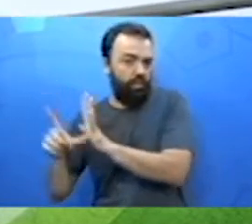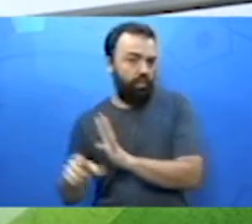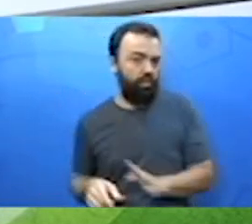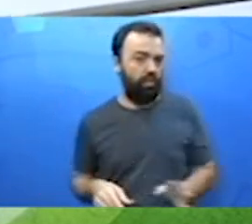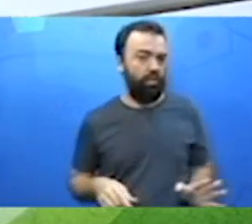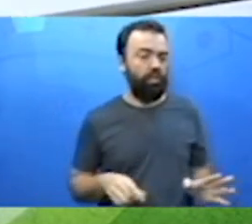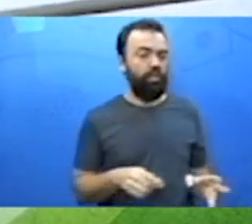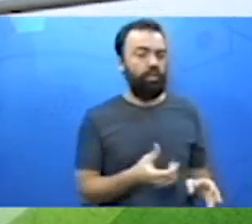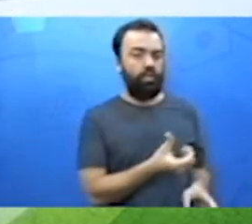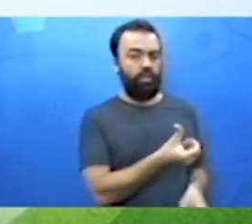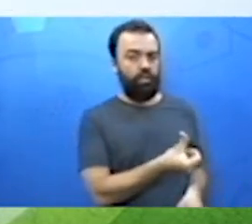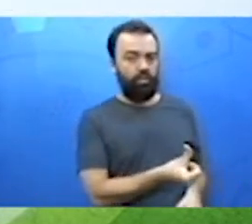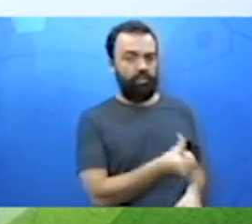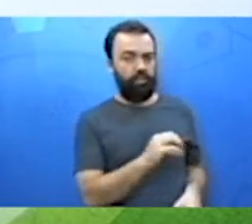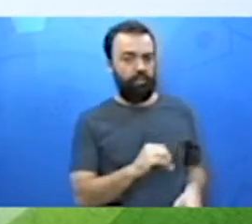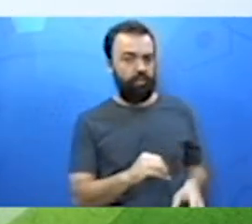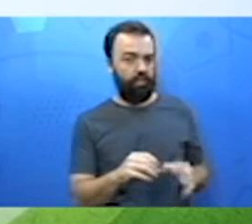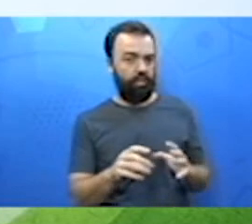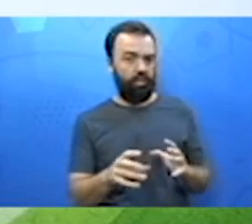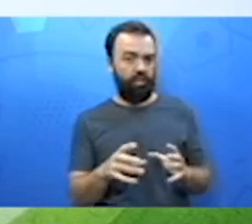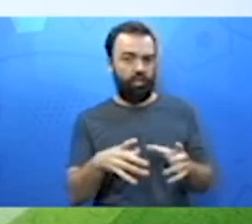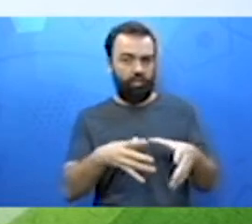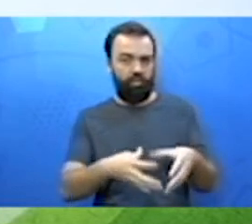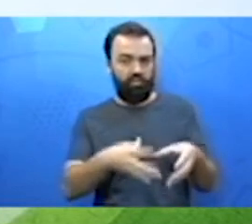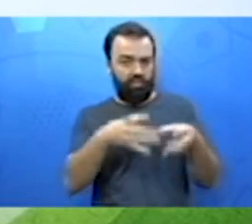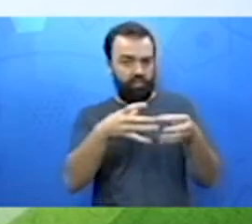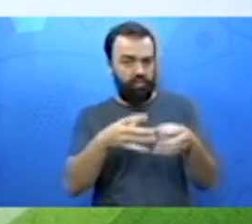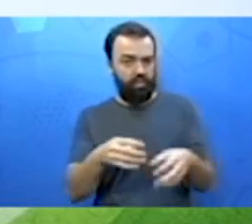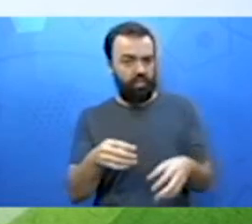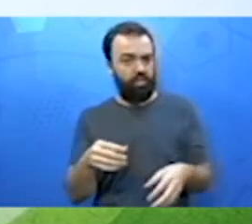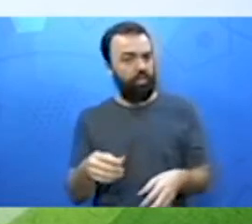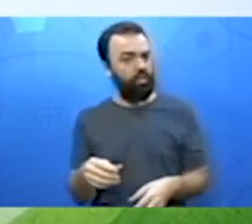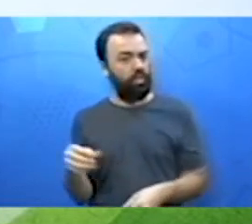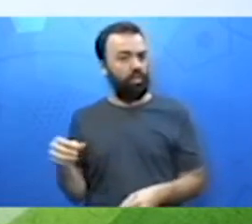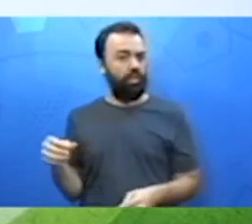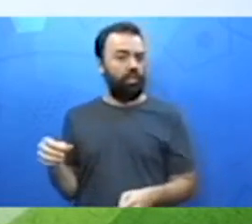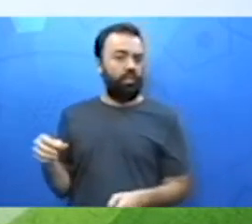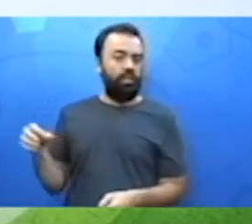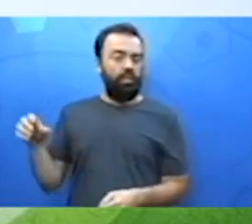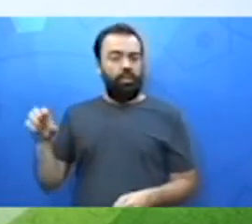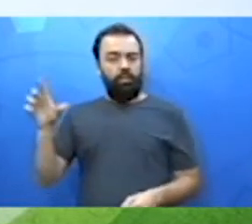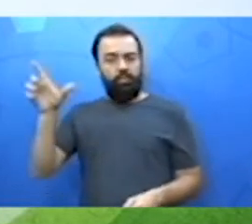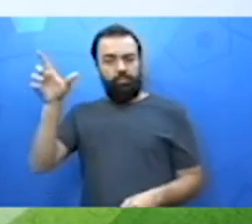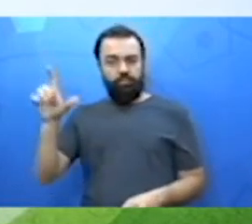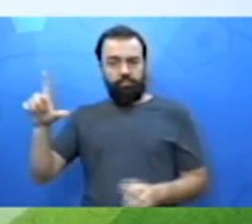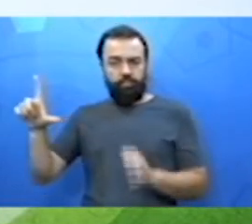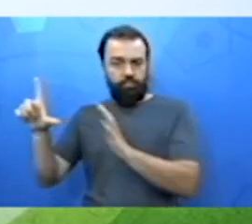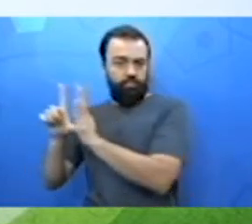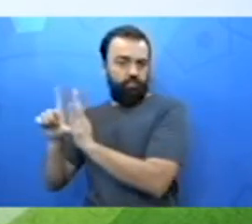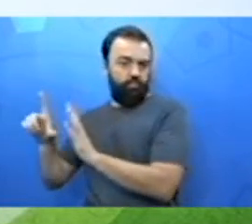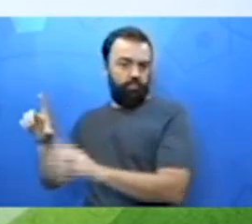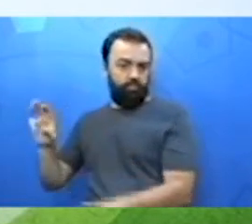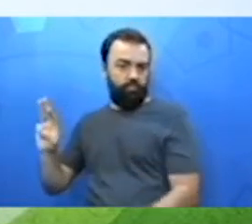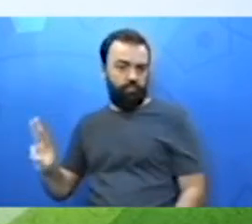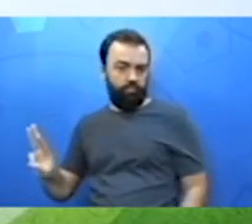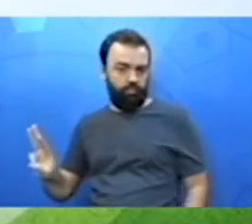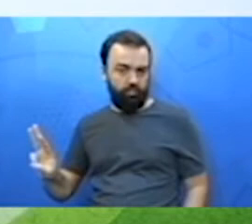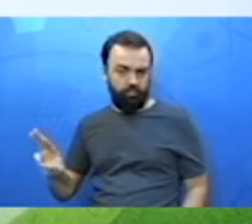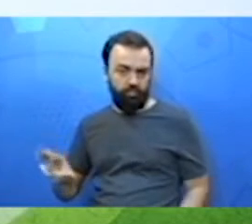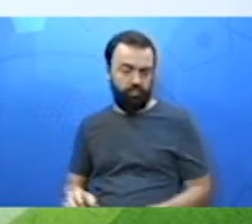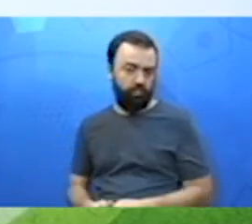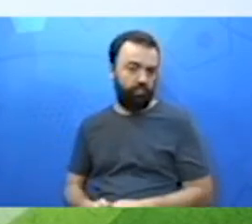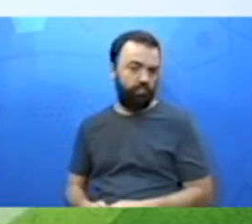proporcional, né? Porque aqui nós usamos 6 vasilhas. Nós conseguimos, nós vasilhas,